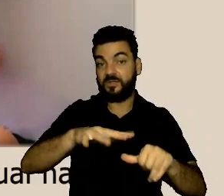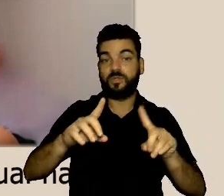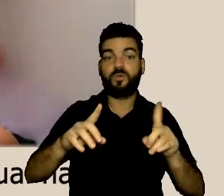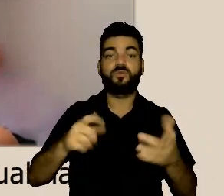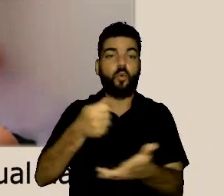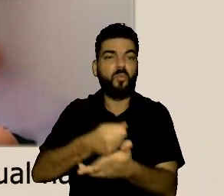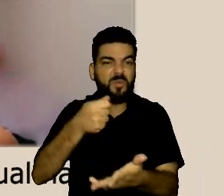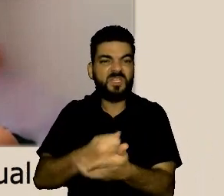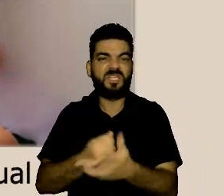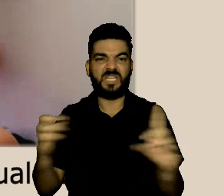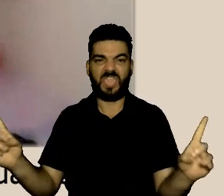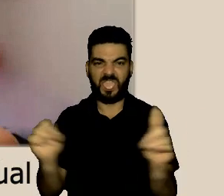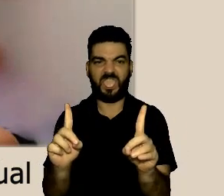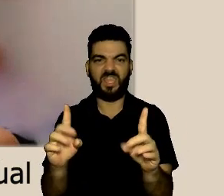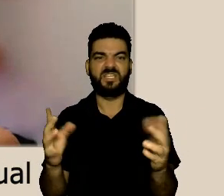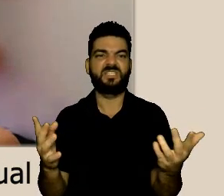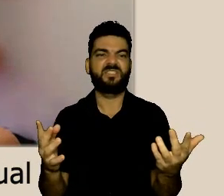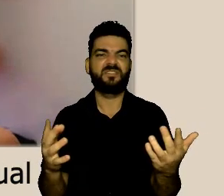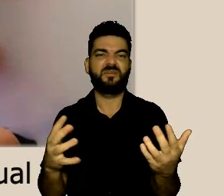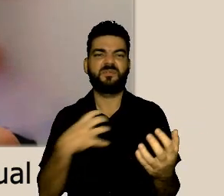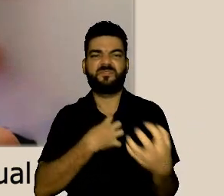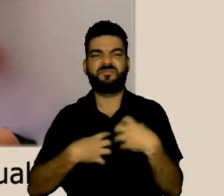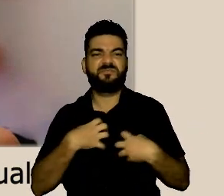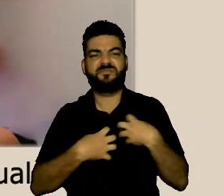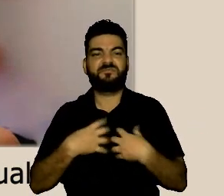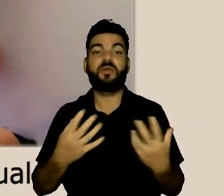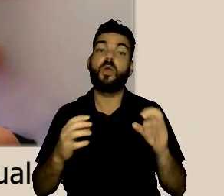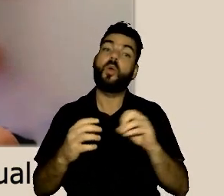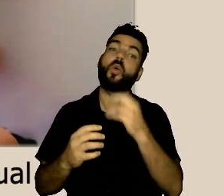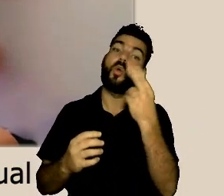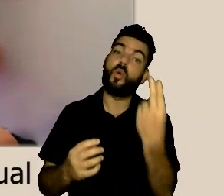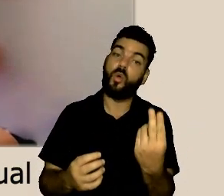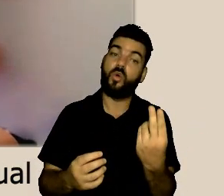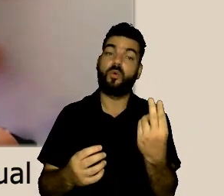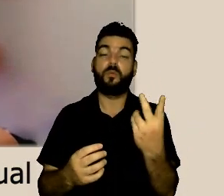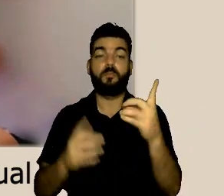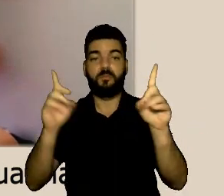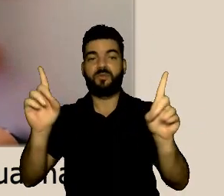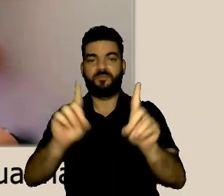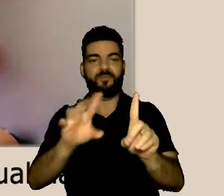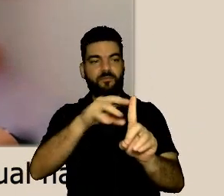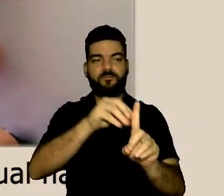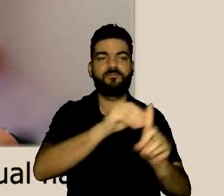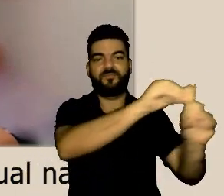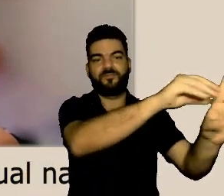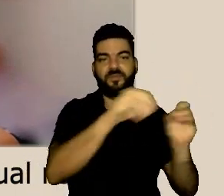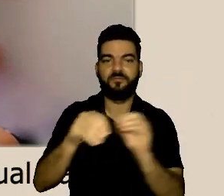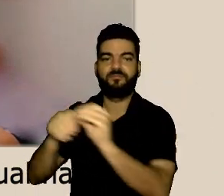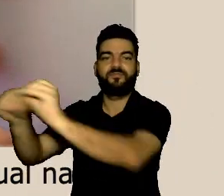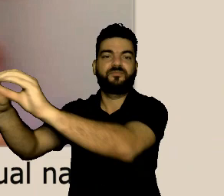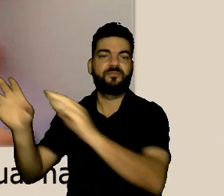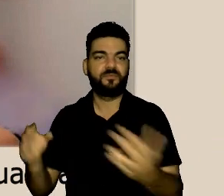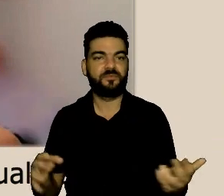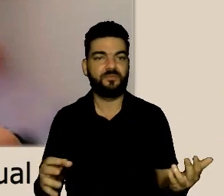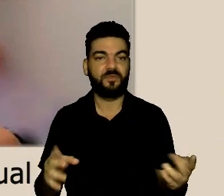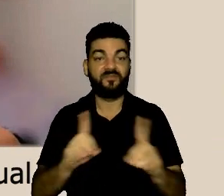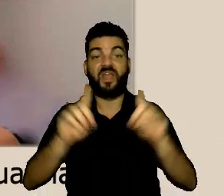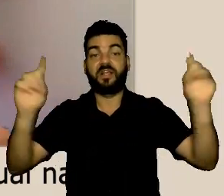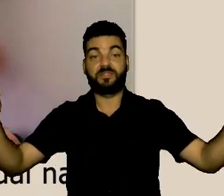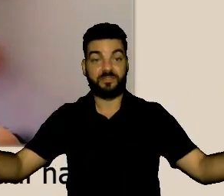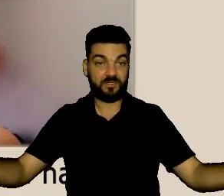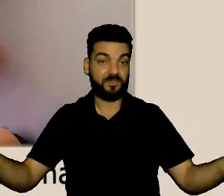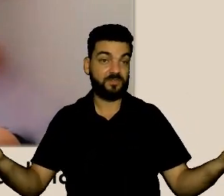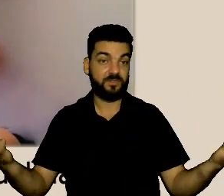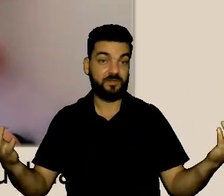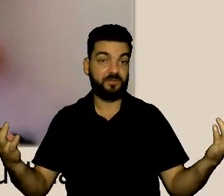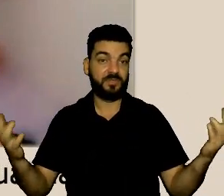essa questão a pessoa permanece no ambiente você tenta solucionar ali a situação ou retira a pessoa